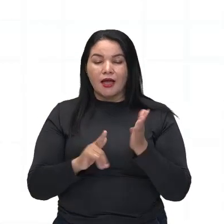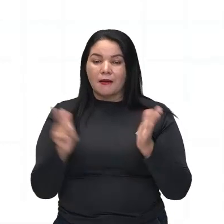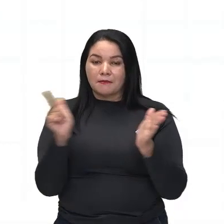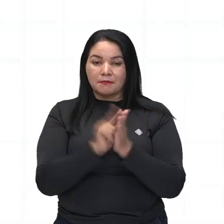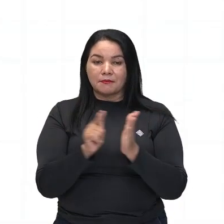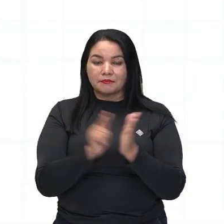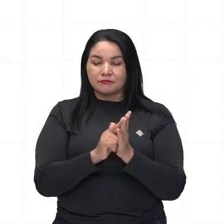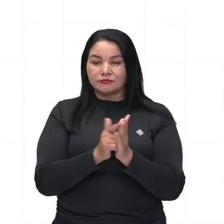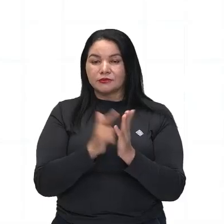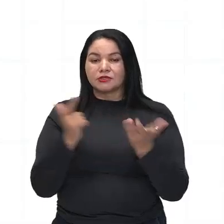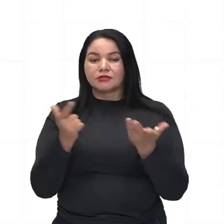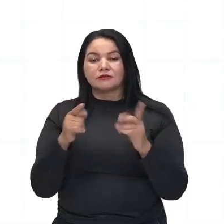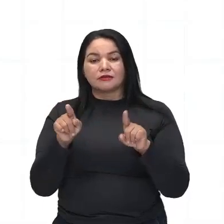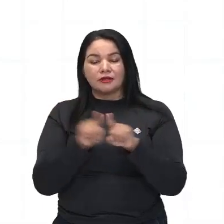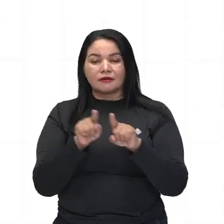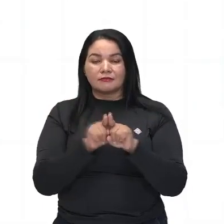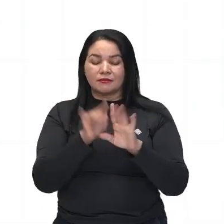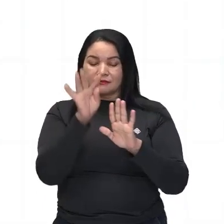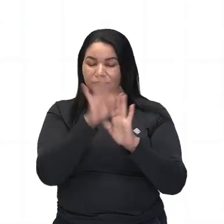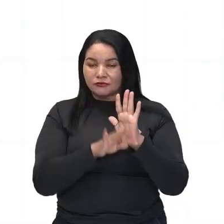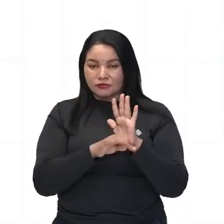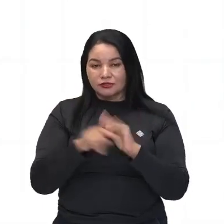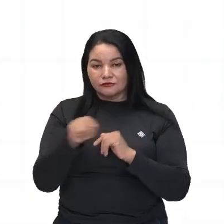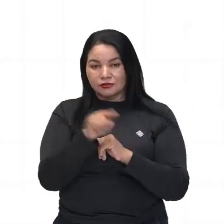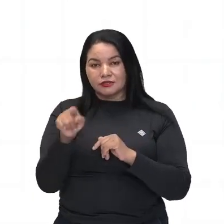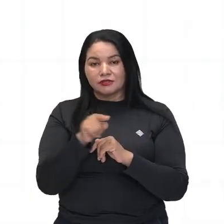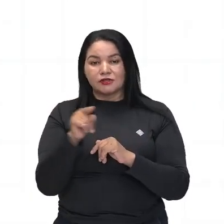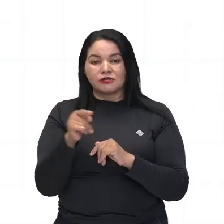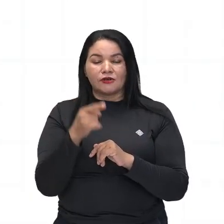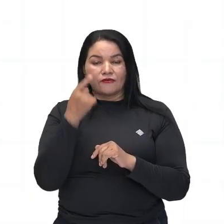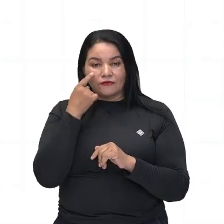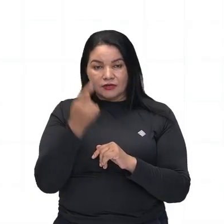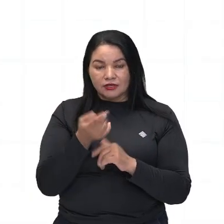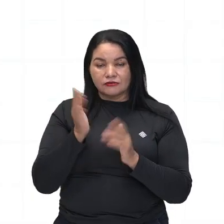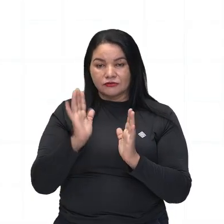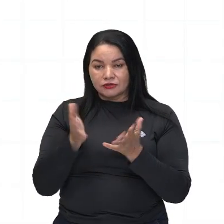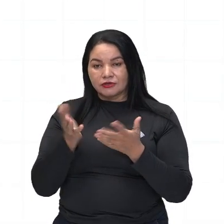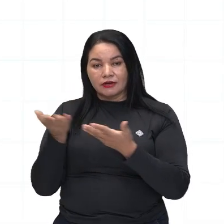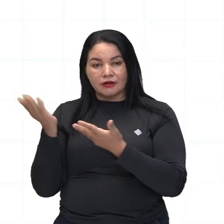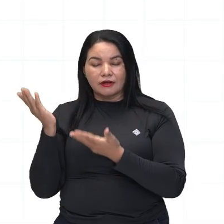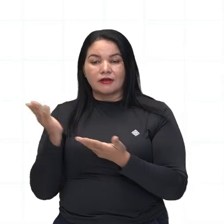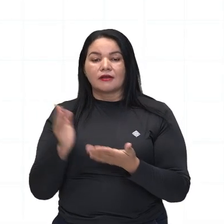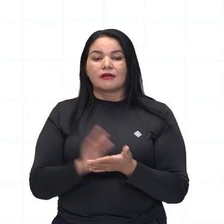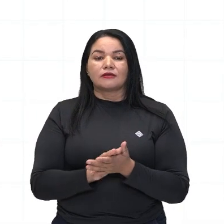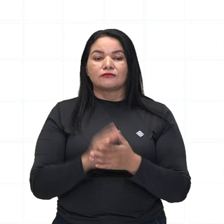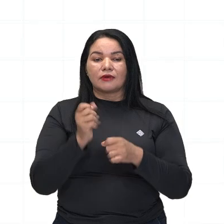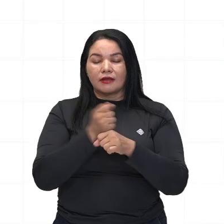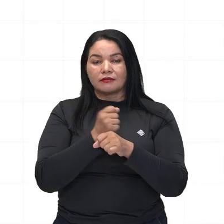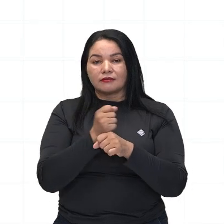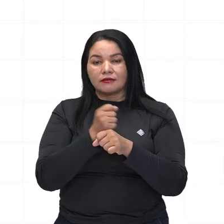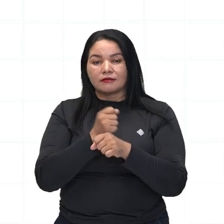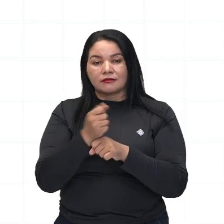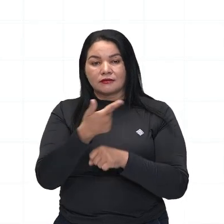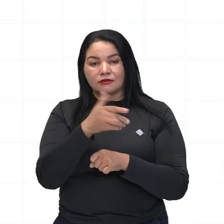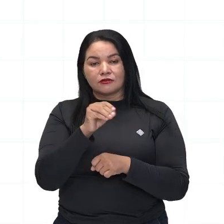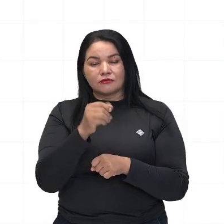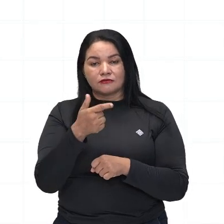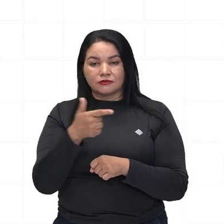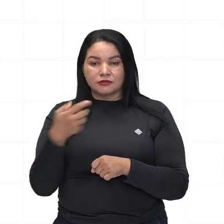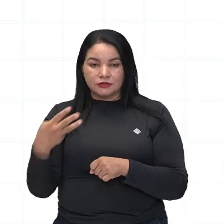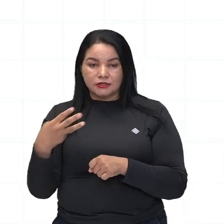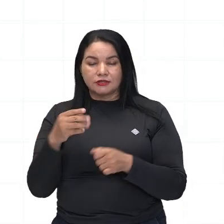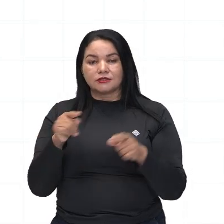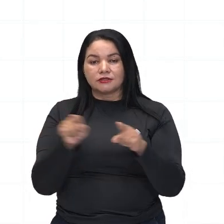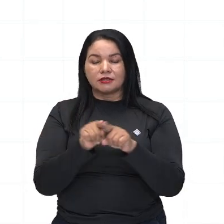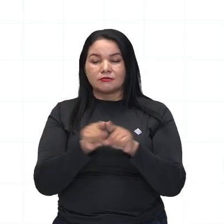página do próprio texto, certo? Da prova do Enem de 2023, outros textos nós temos semelhança também